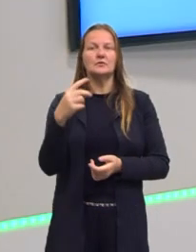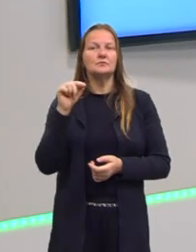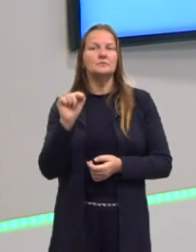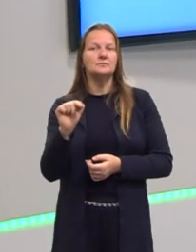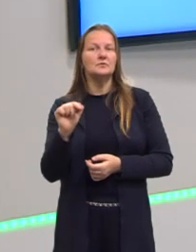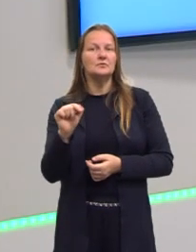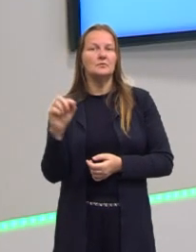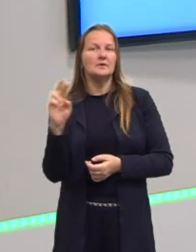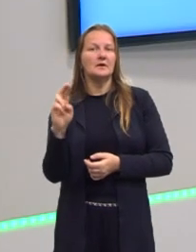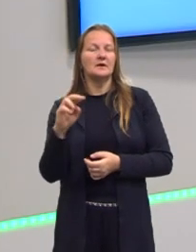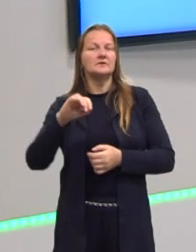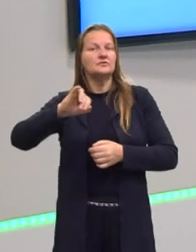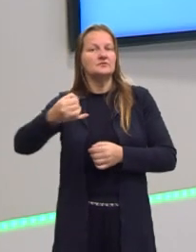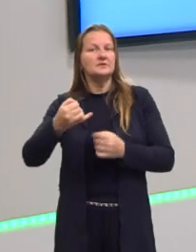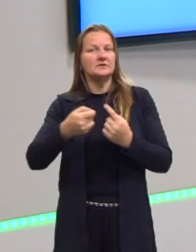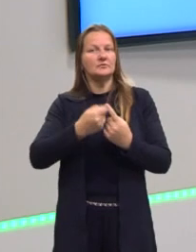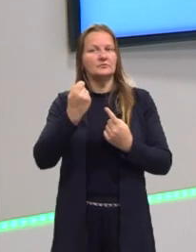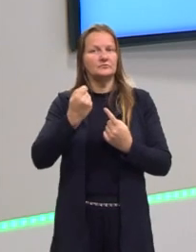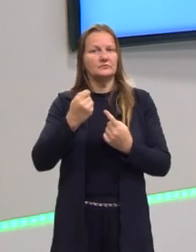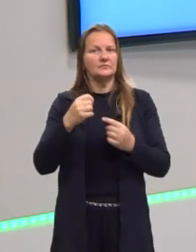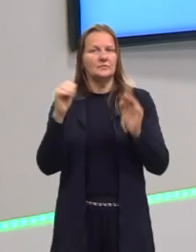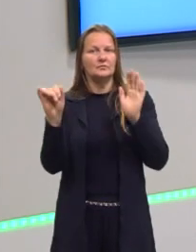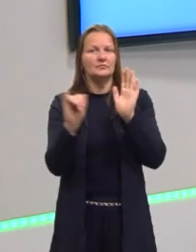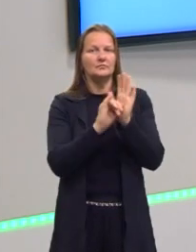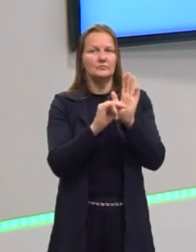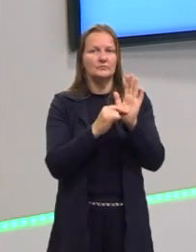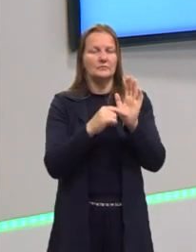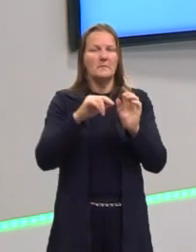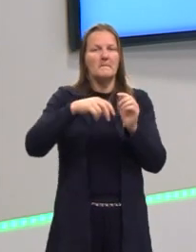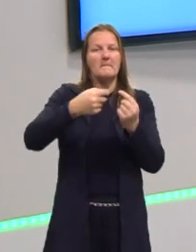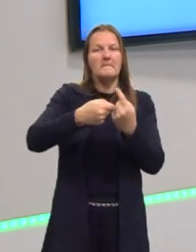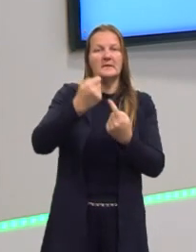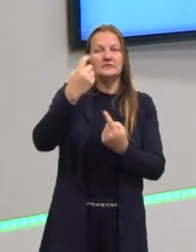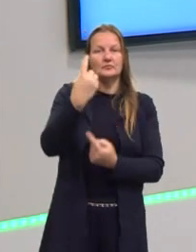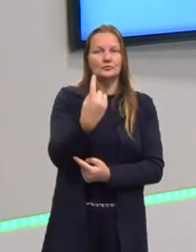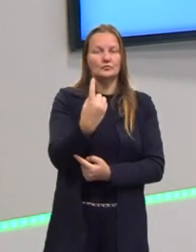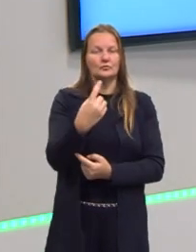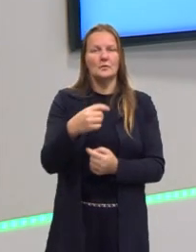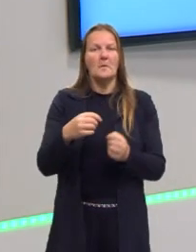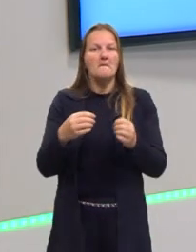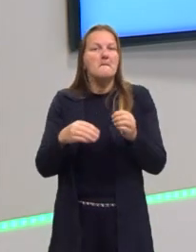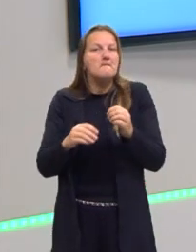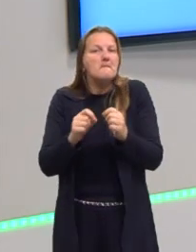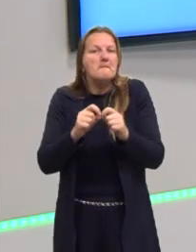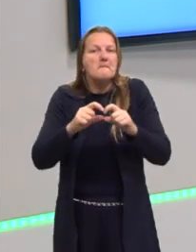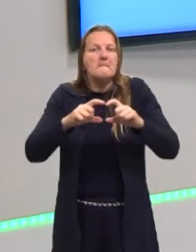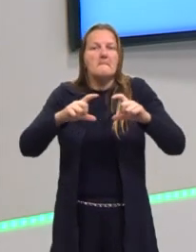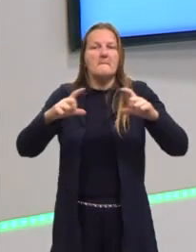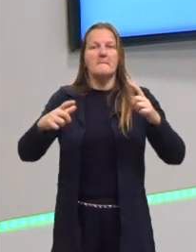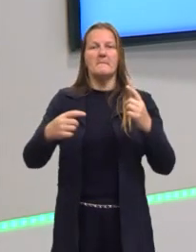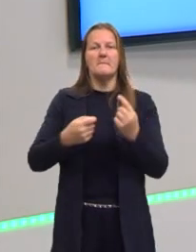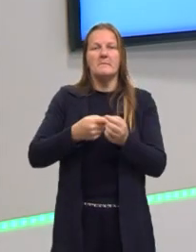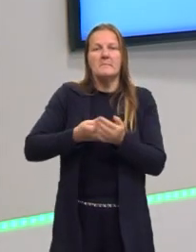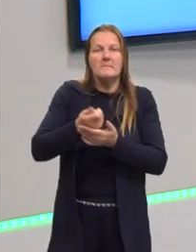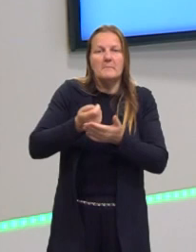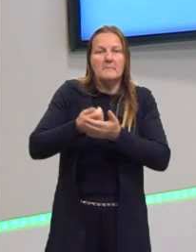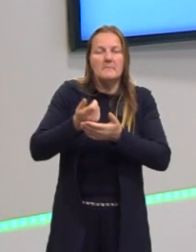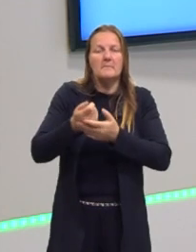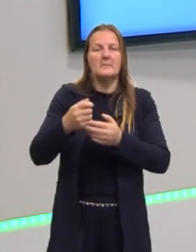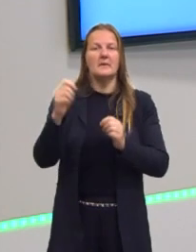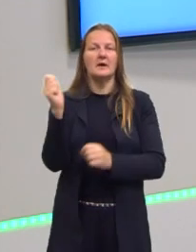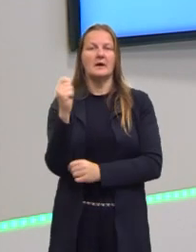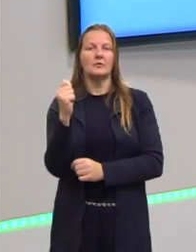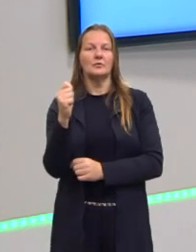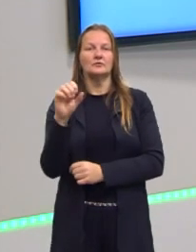reais no mês de janeiro, identificado, então, como mês 1. E o maior gasto mensal ocorreu no mês de agosto, então,